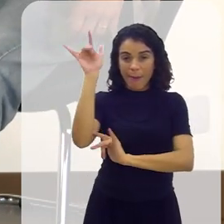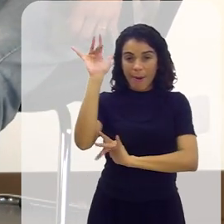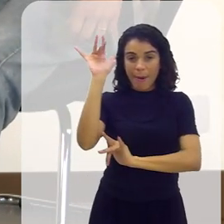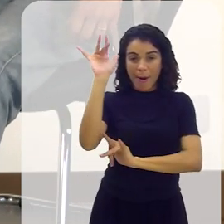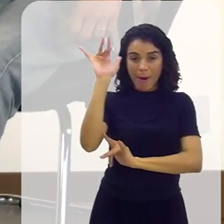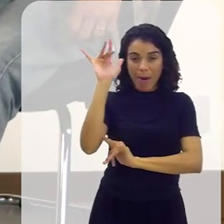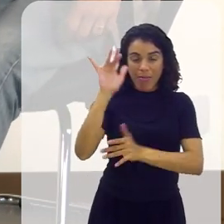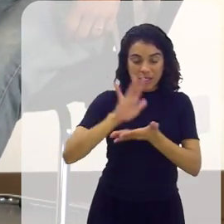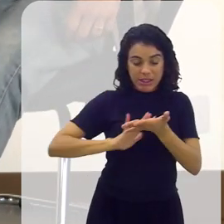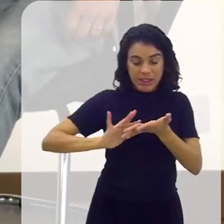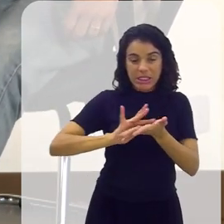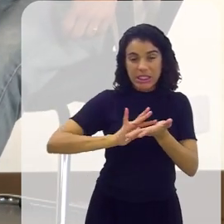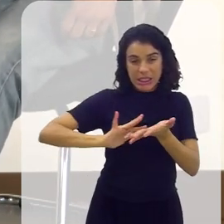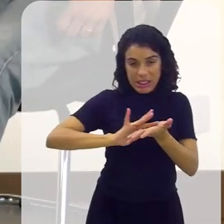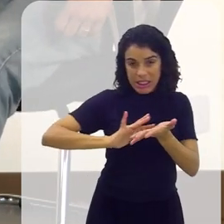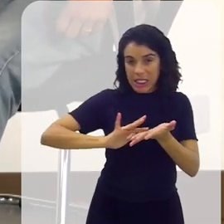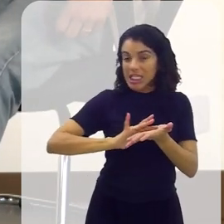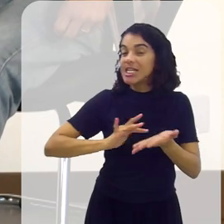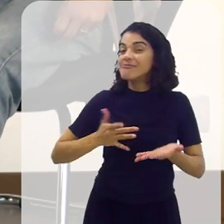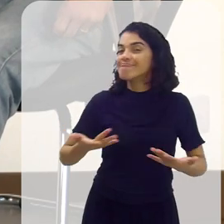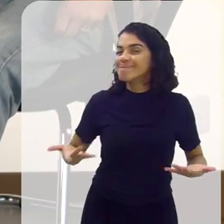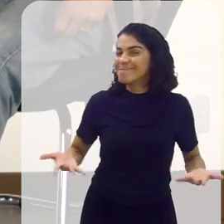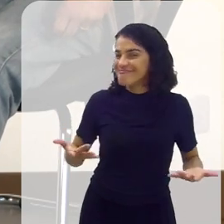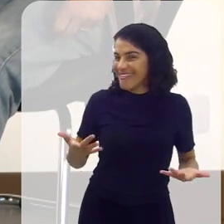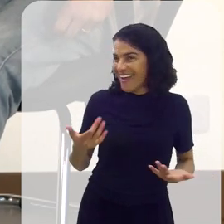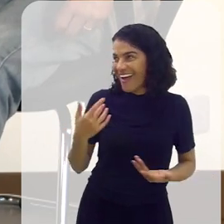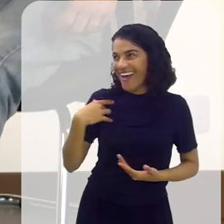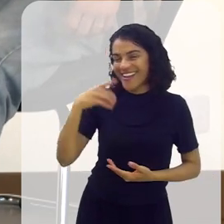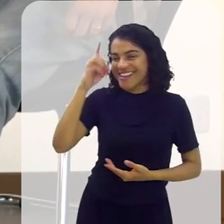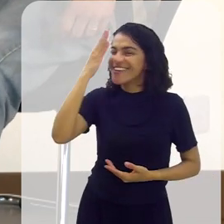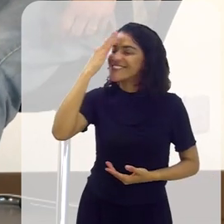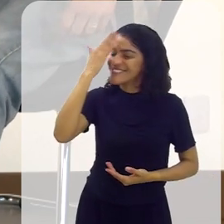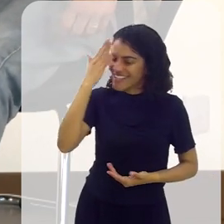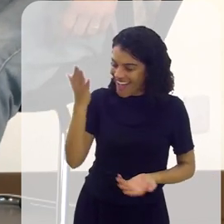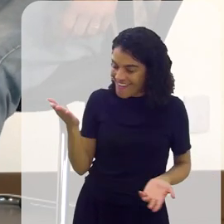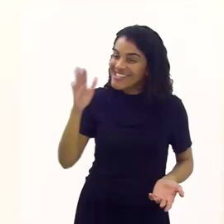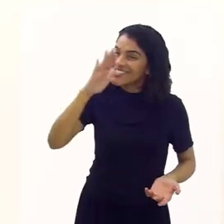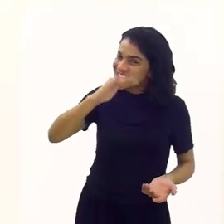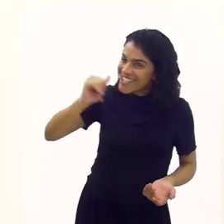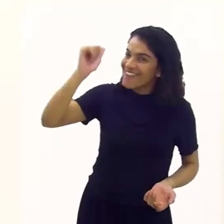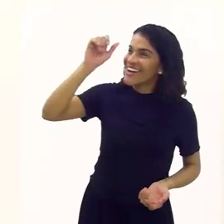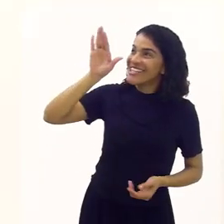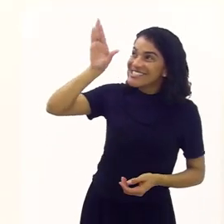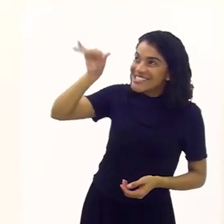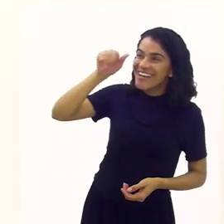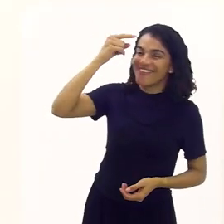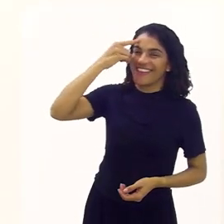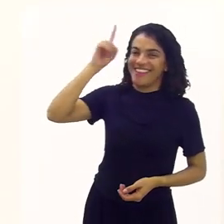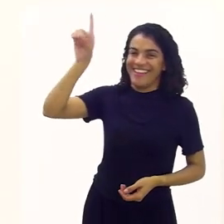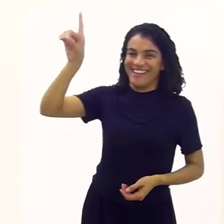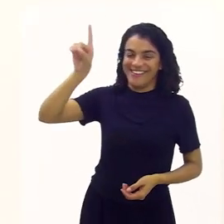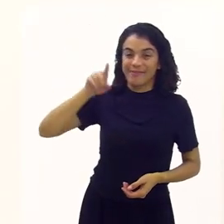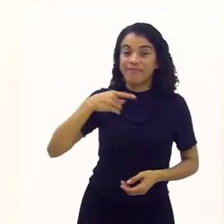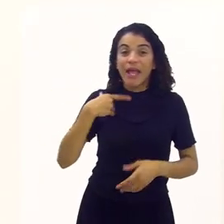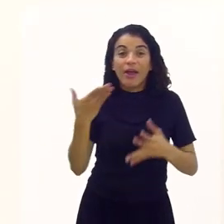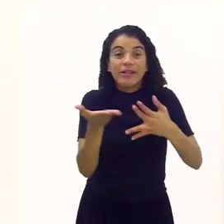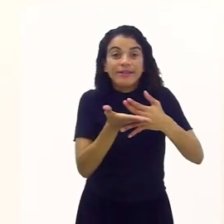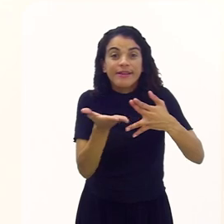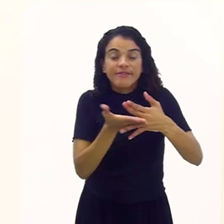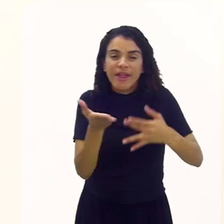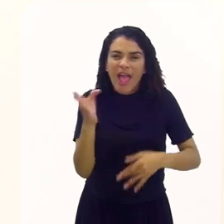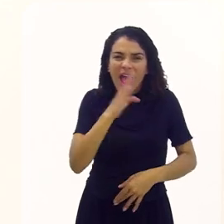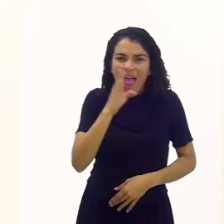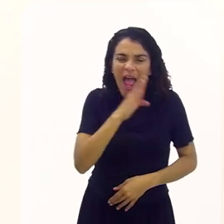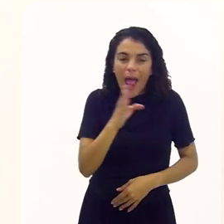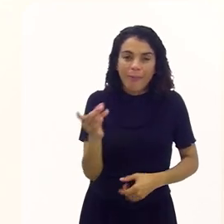vê já está dançando. E aí? Aí Deus sabe o que sai. Chama Deus de novo. Olha só, vamos no